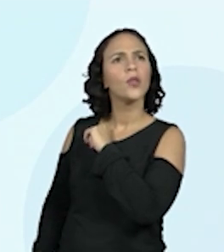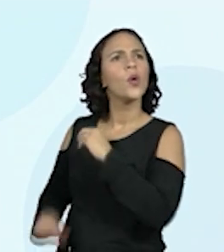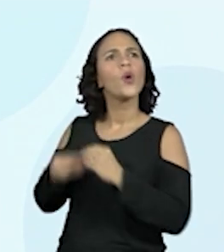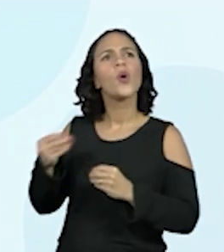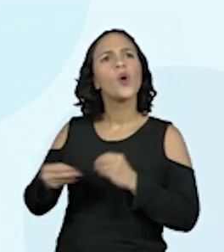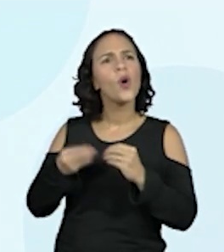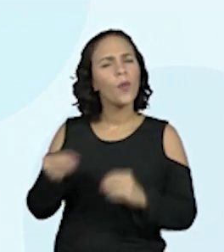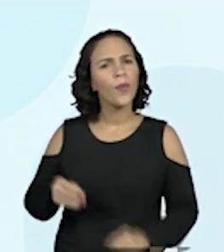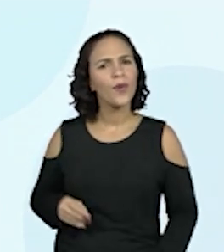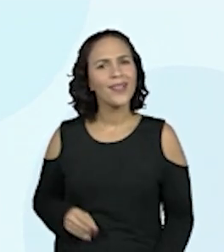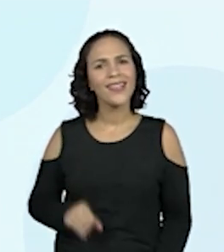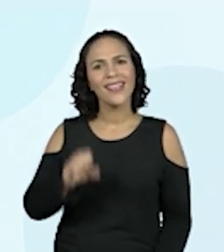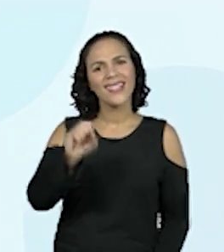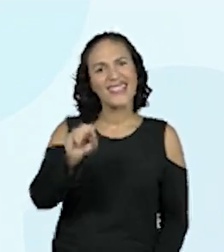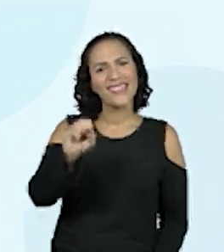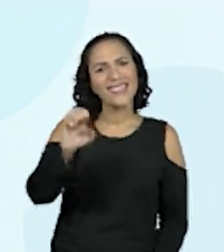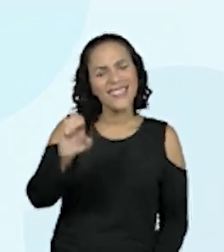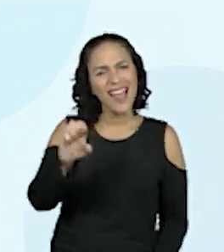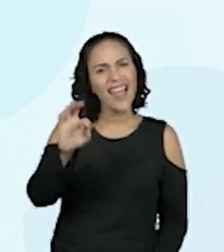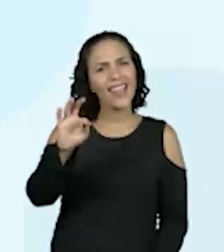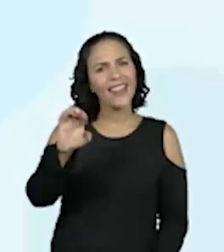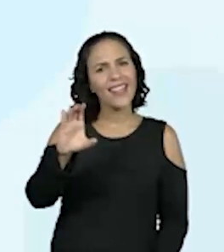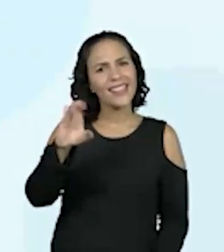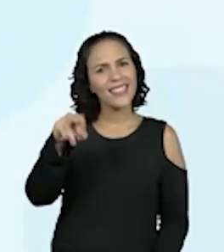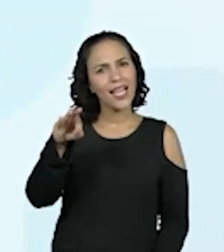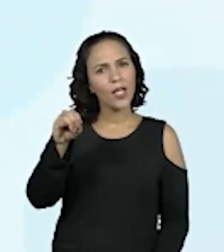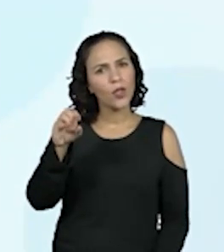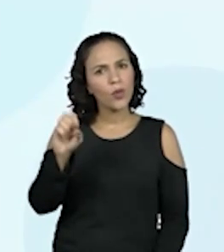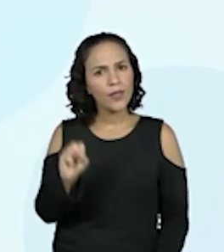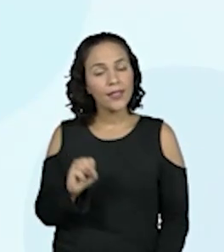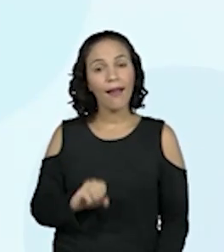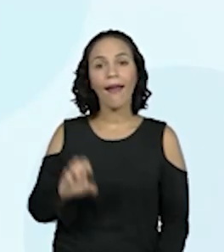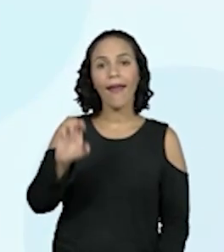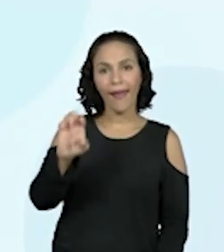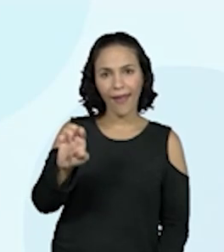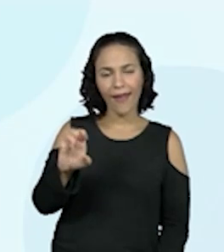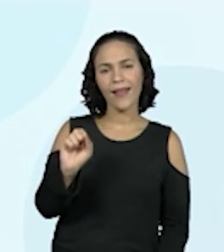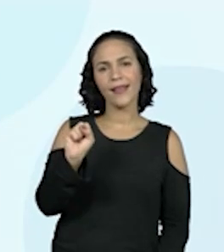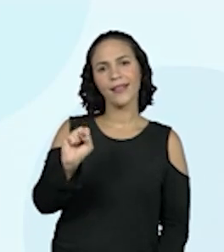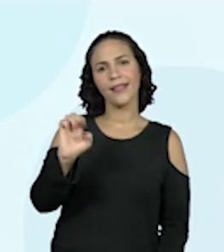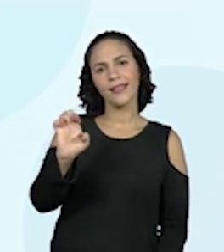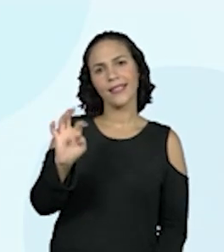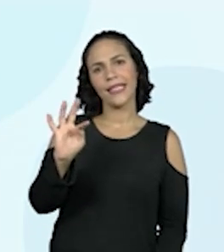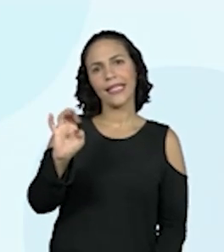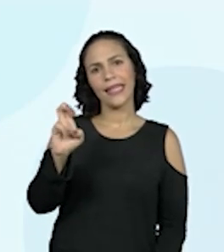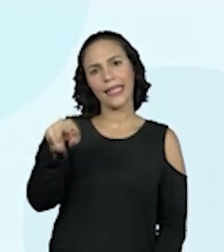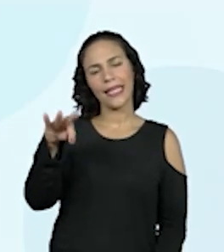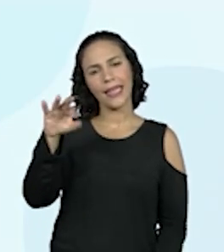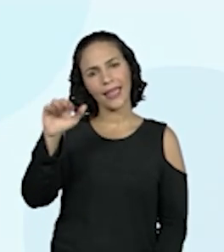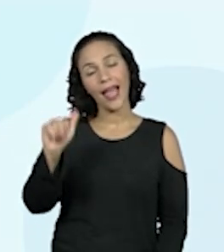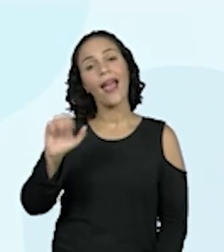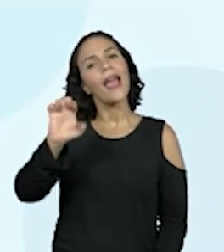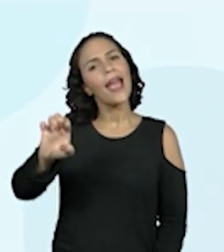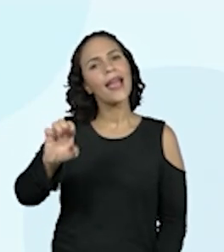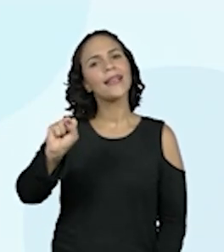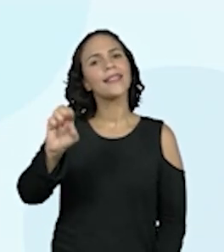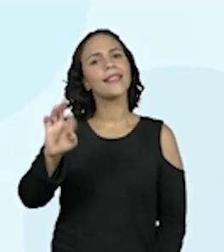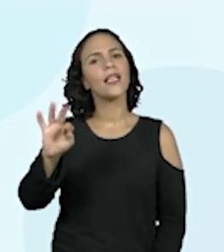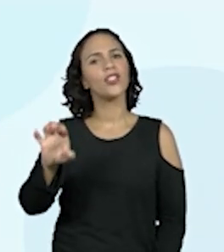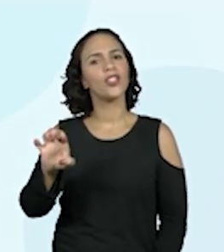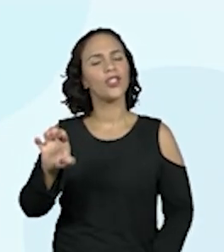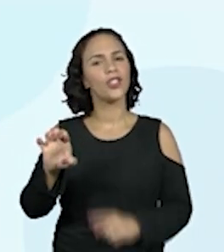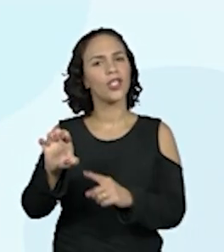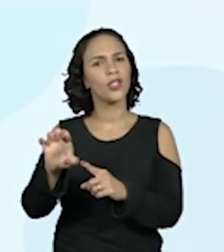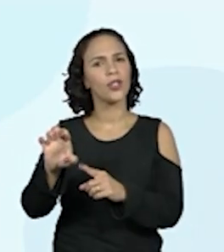E aí, 777, Profran? Como fica